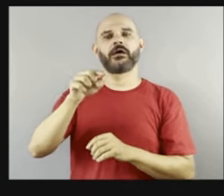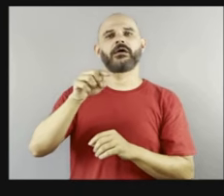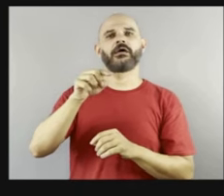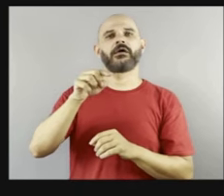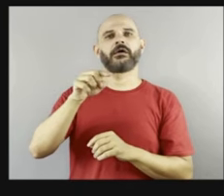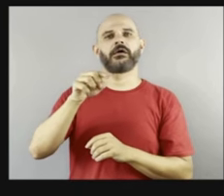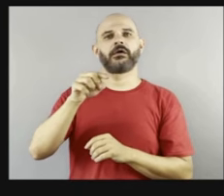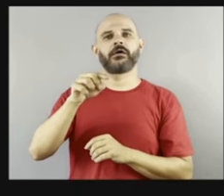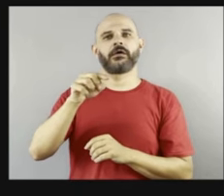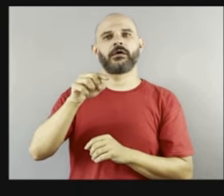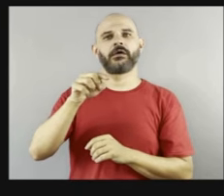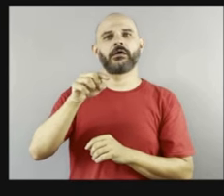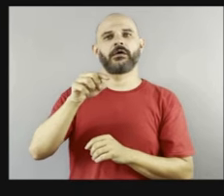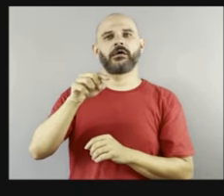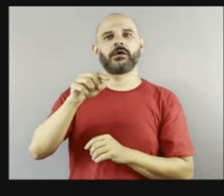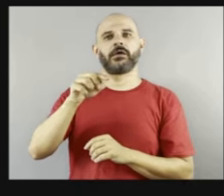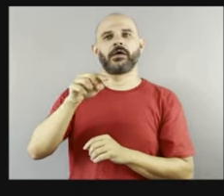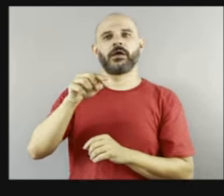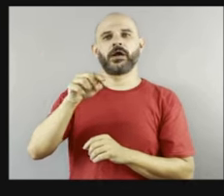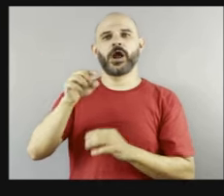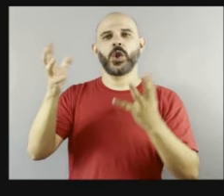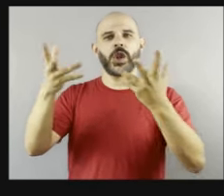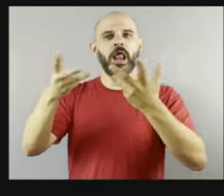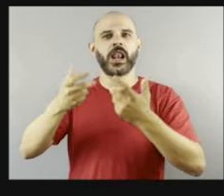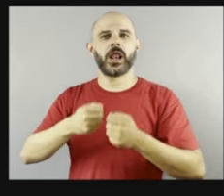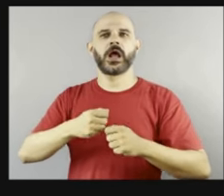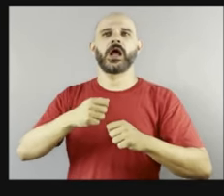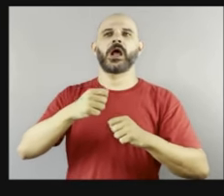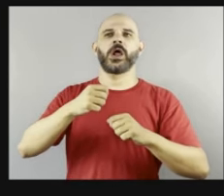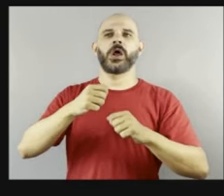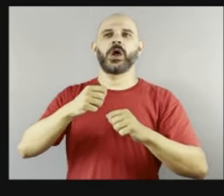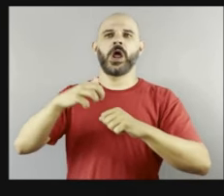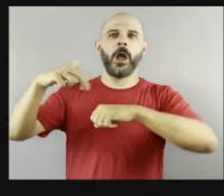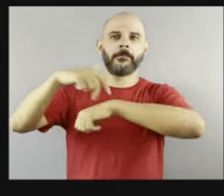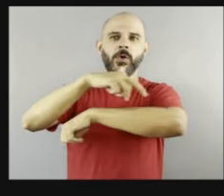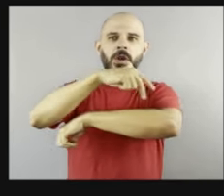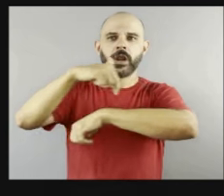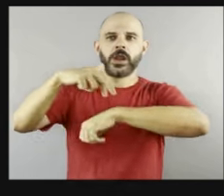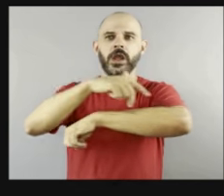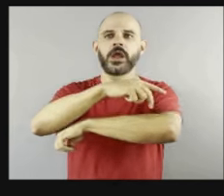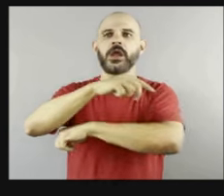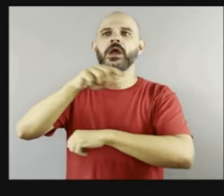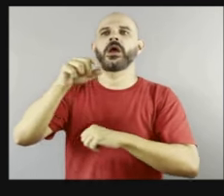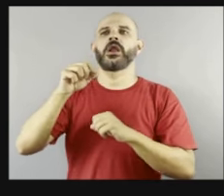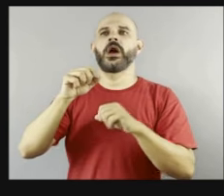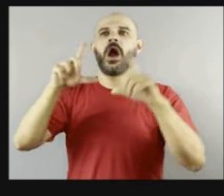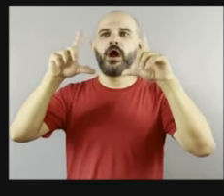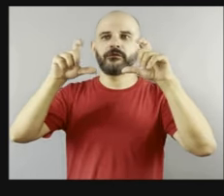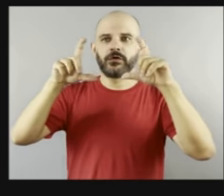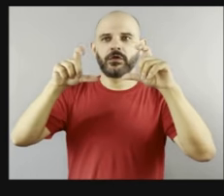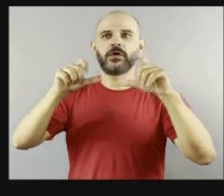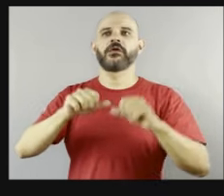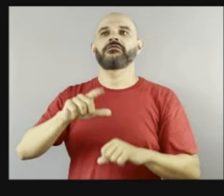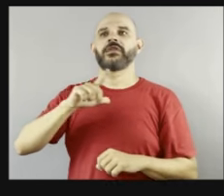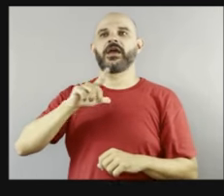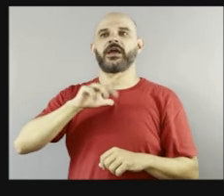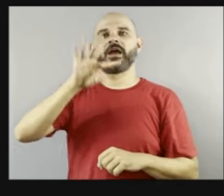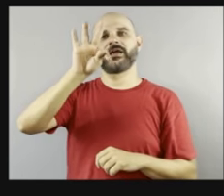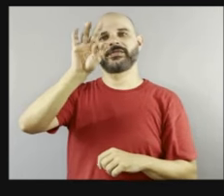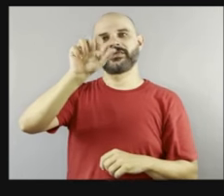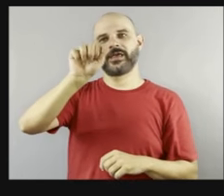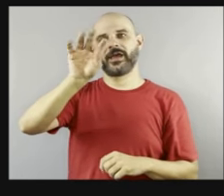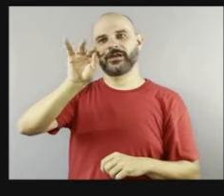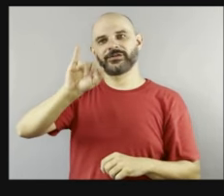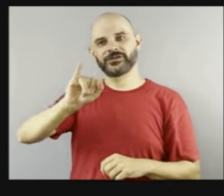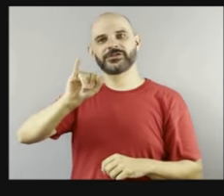que incrível, essa terceira foto ali é justamente a Tati no teatro, né, que é uma uma das